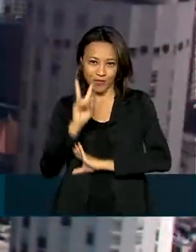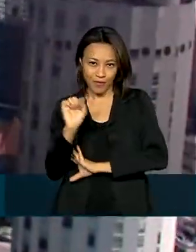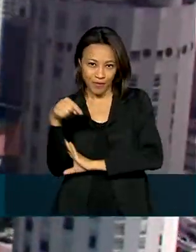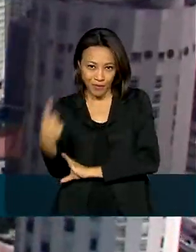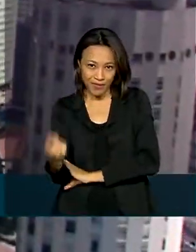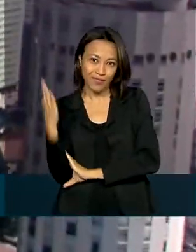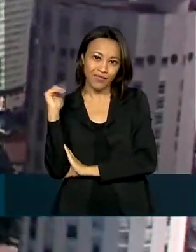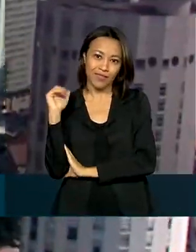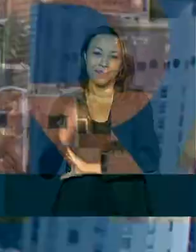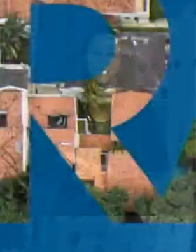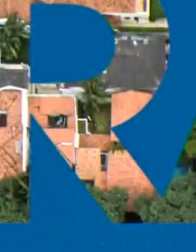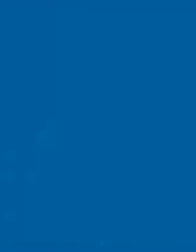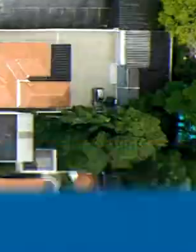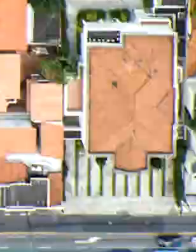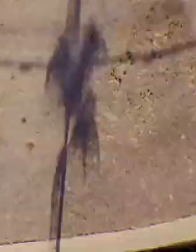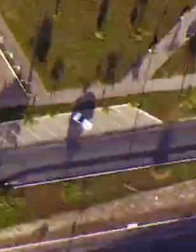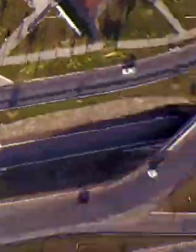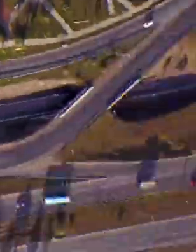próxima edição. Até lá!